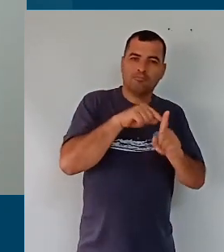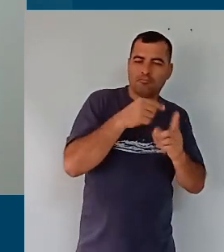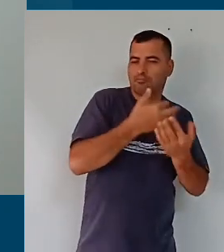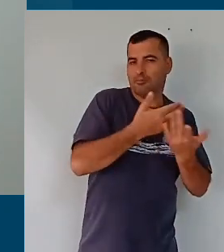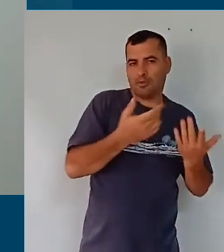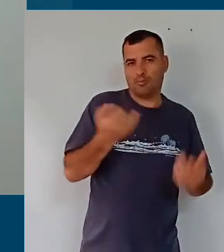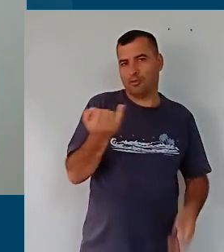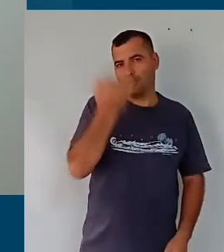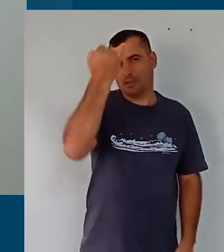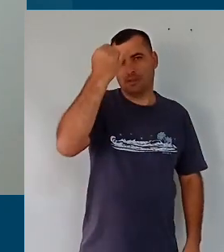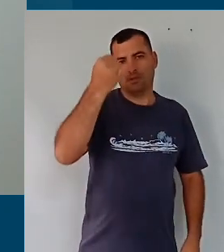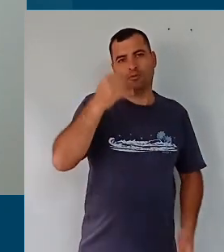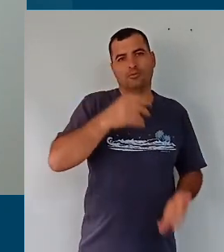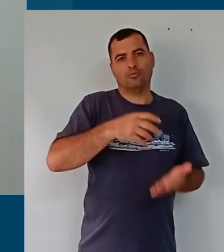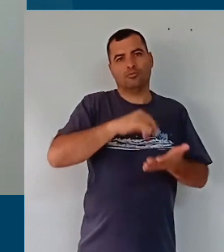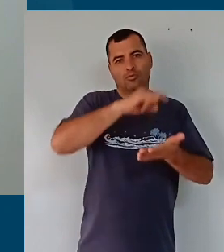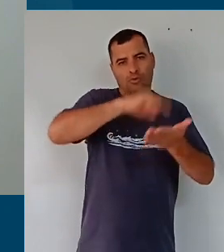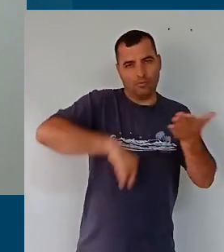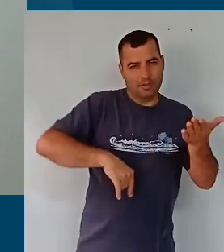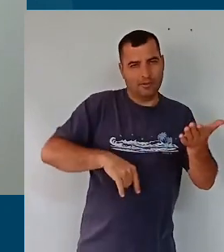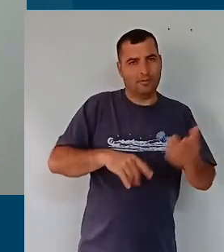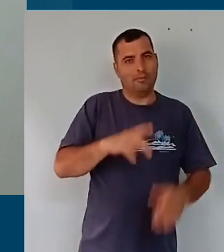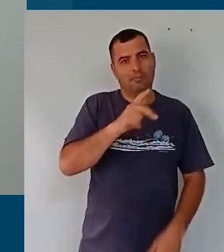documento. Boa noite, professor.